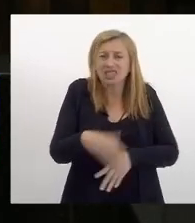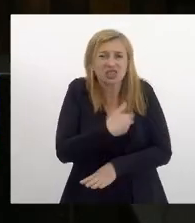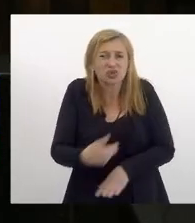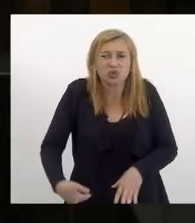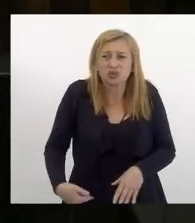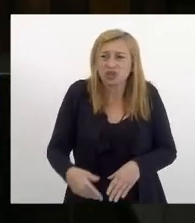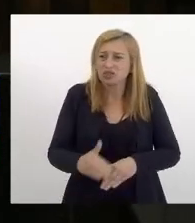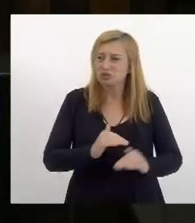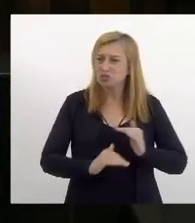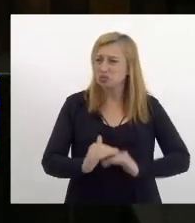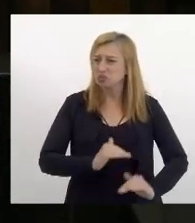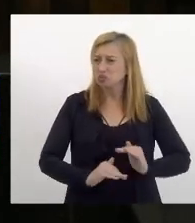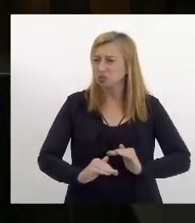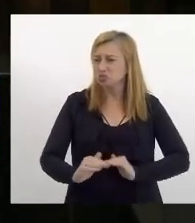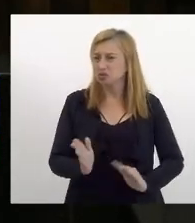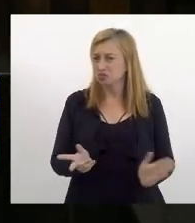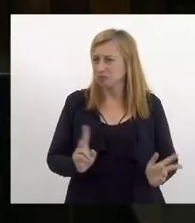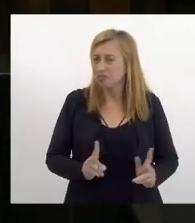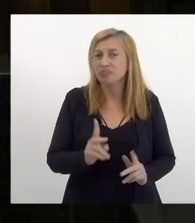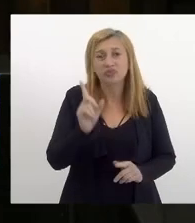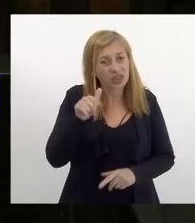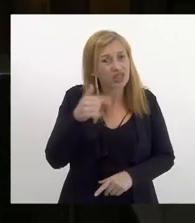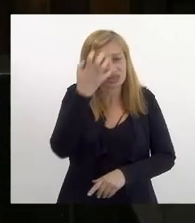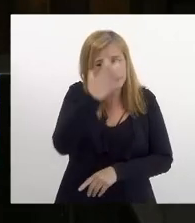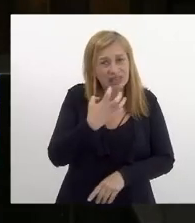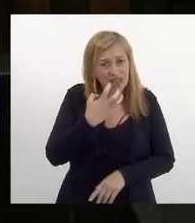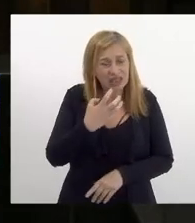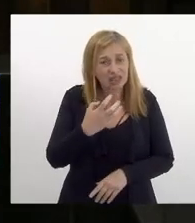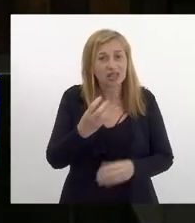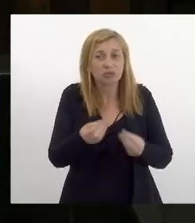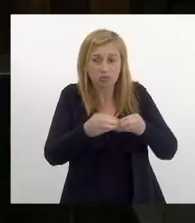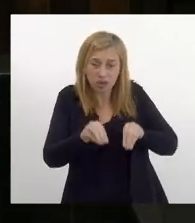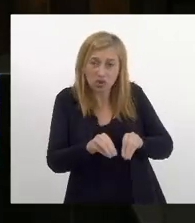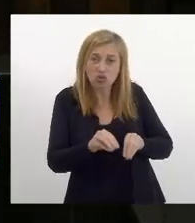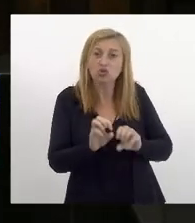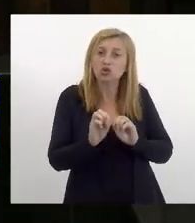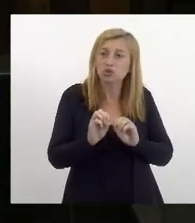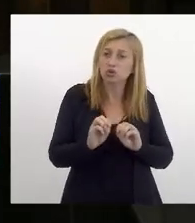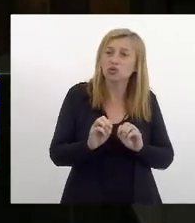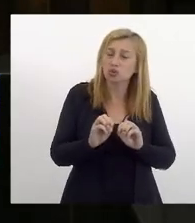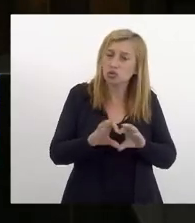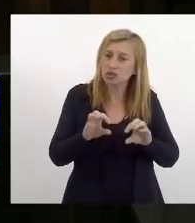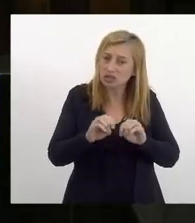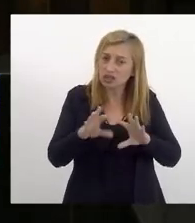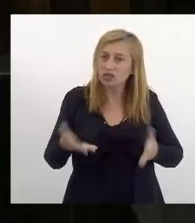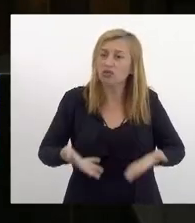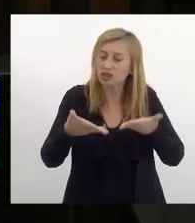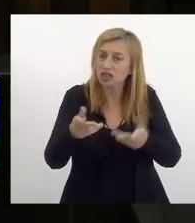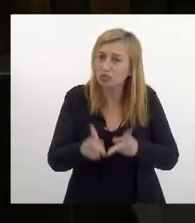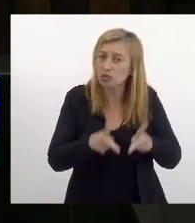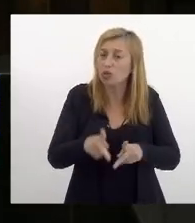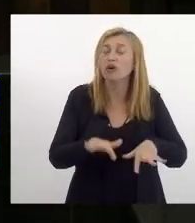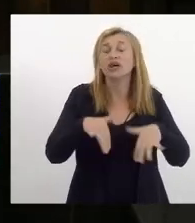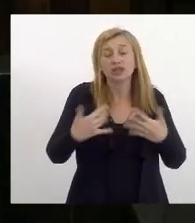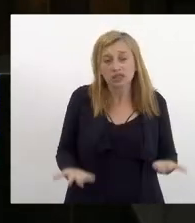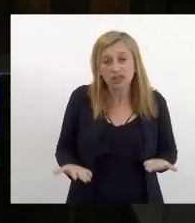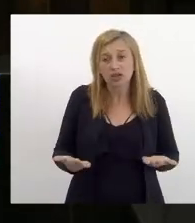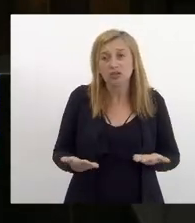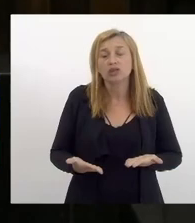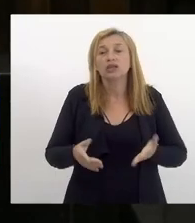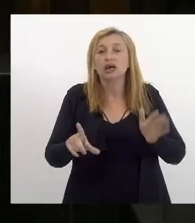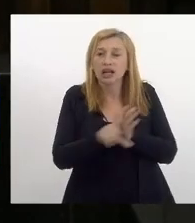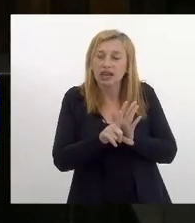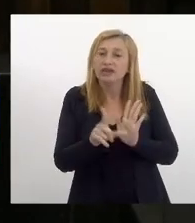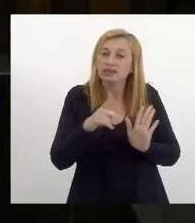descontinuidades permanentes o que é muito grave e precariza o que vai ser ofertado para a população então a gente tem essa